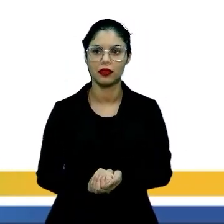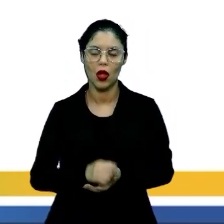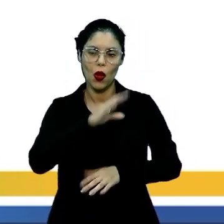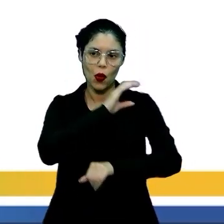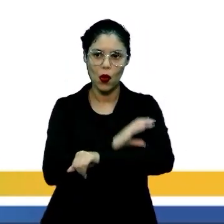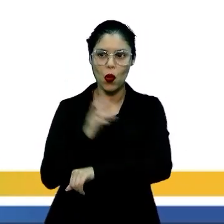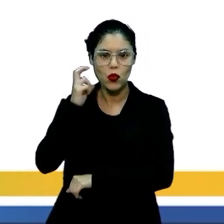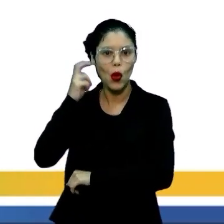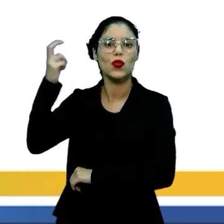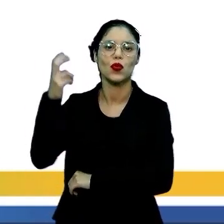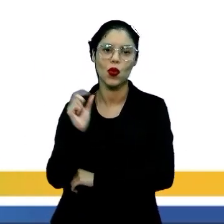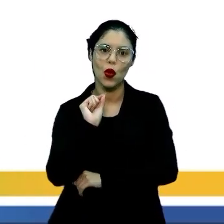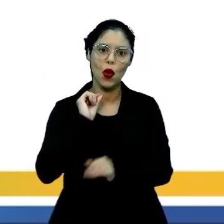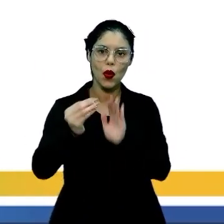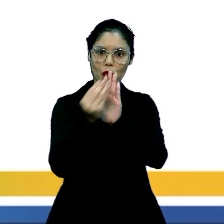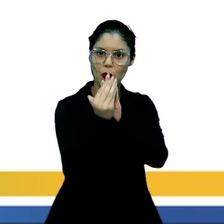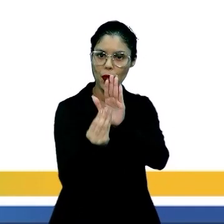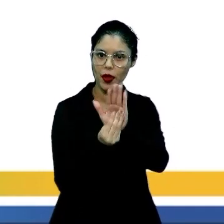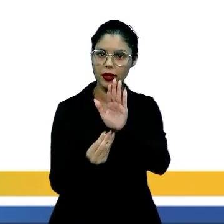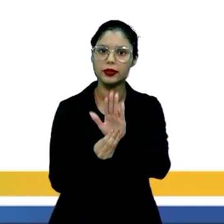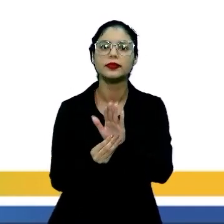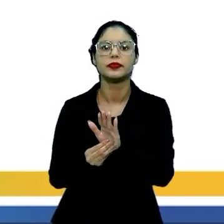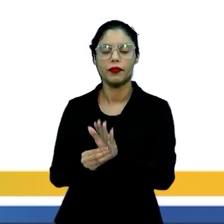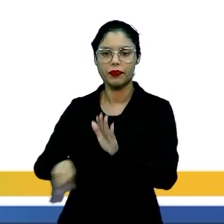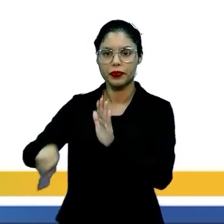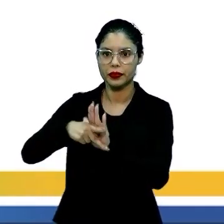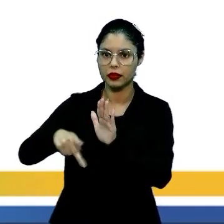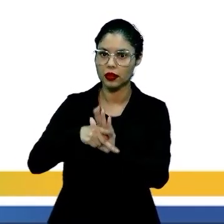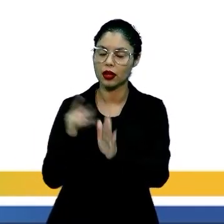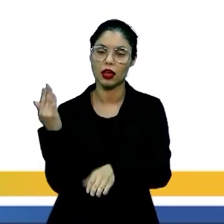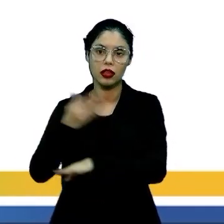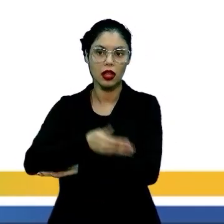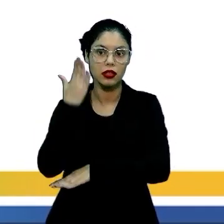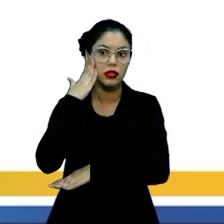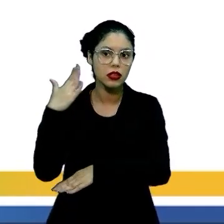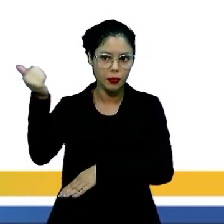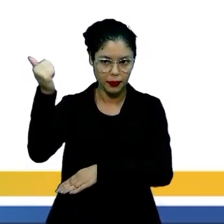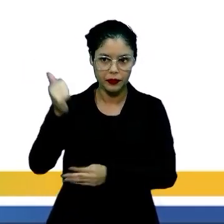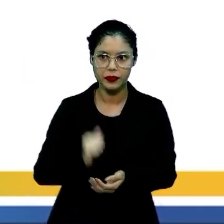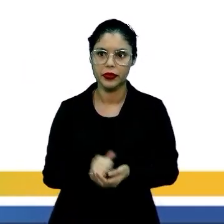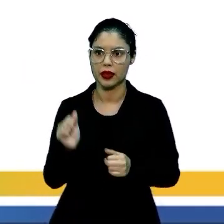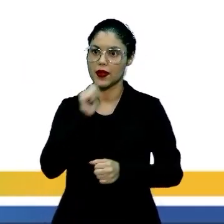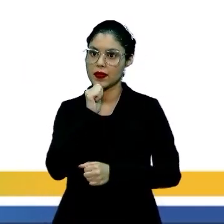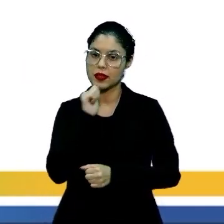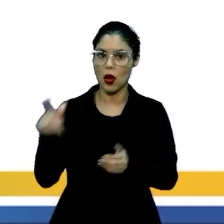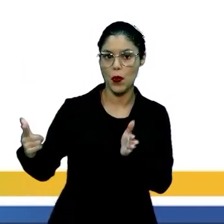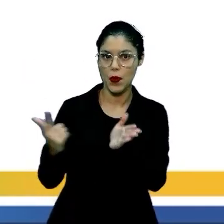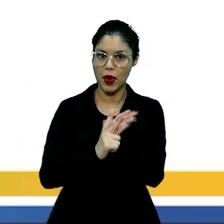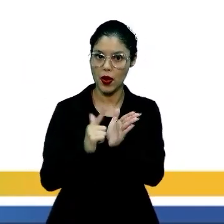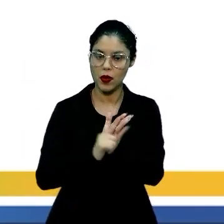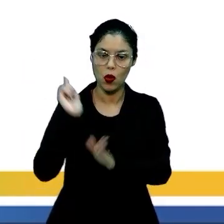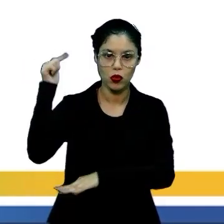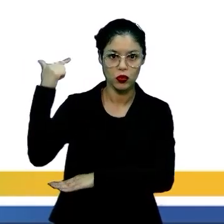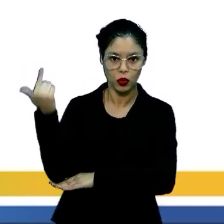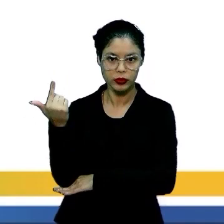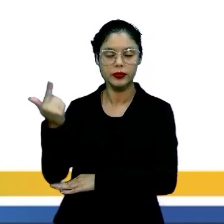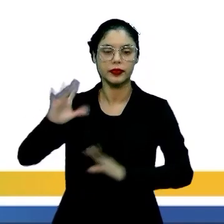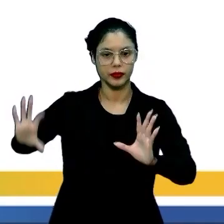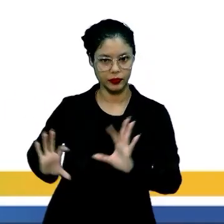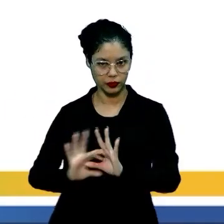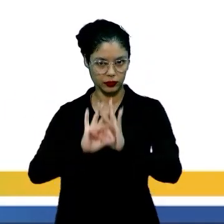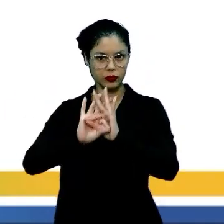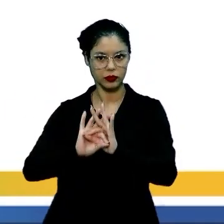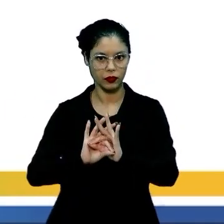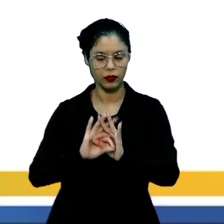que a cultura é um fator preponderante nesse intercâmbio de saberes, torna-se evidente o papel dos outros em